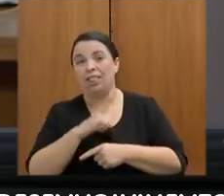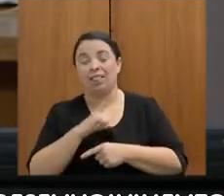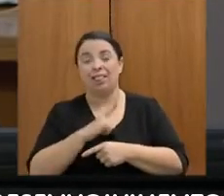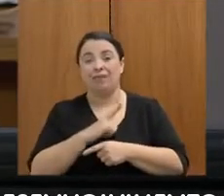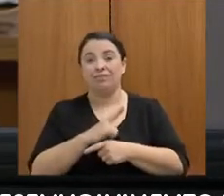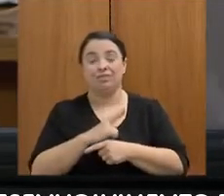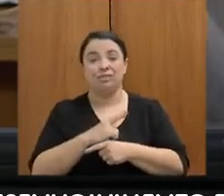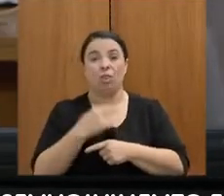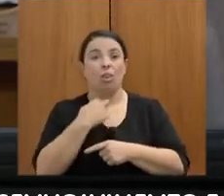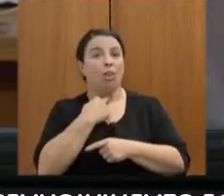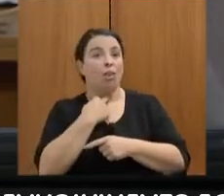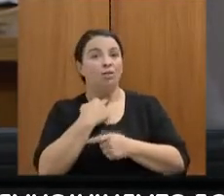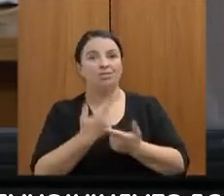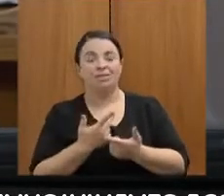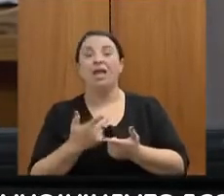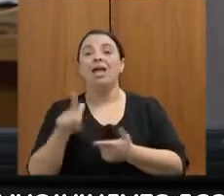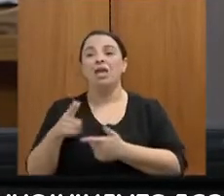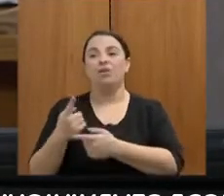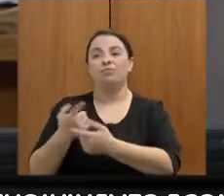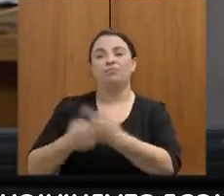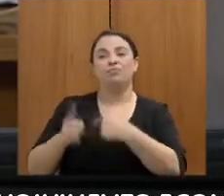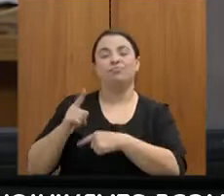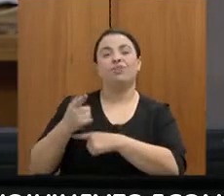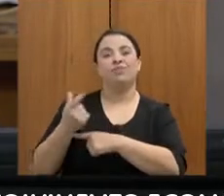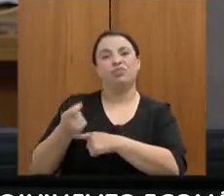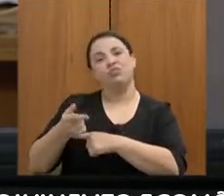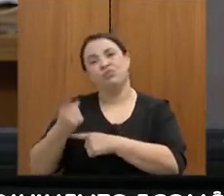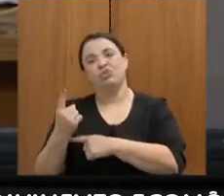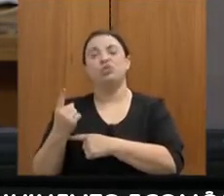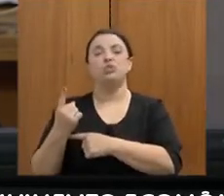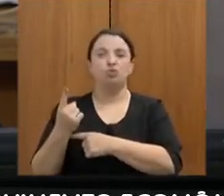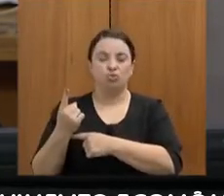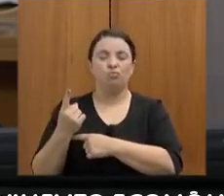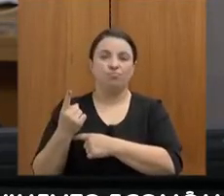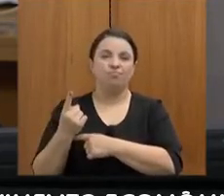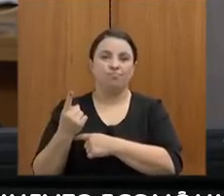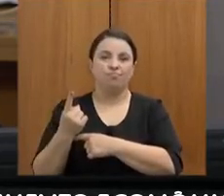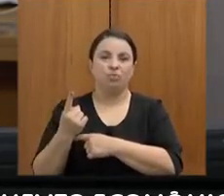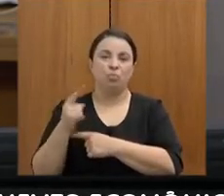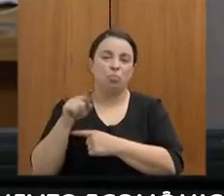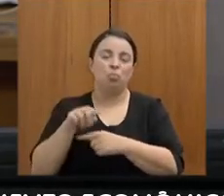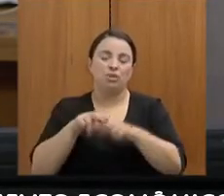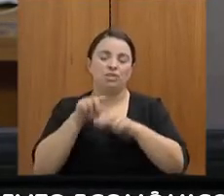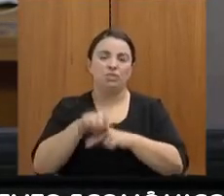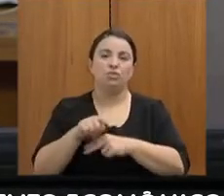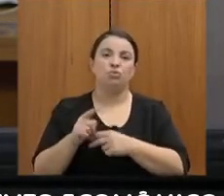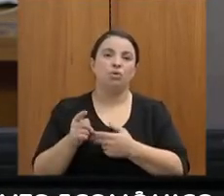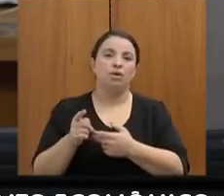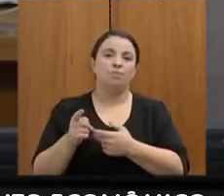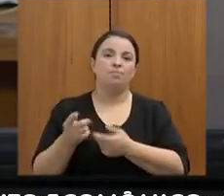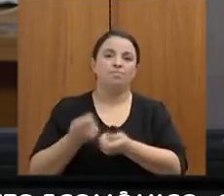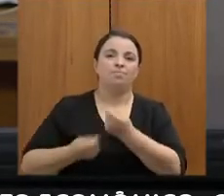teve uma recuperação bastante vigorosa com relação a isso. Então, esse foi o motivo. Com relação ao ITCD,